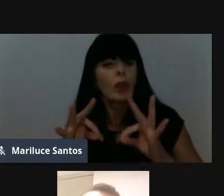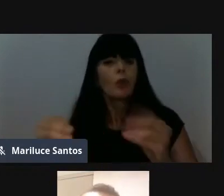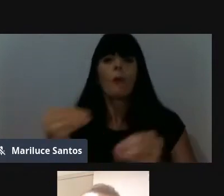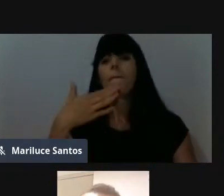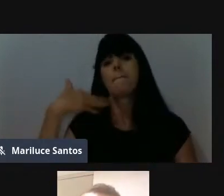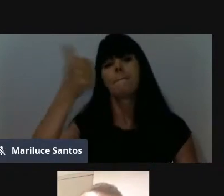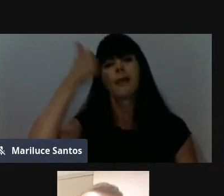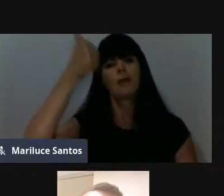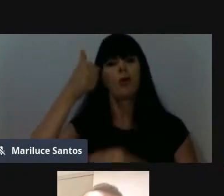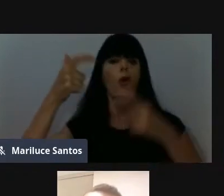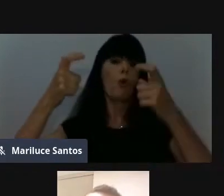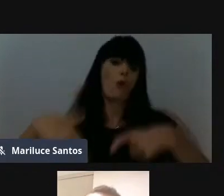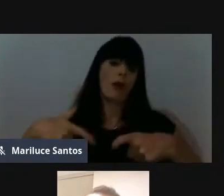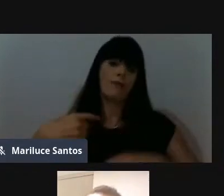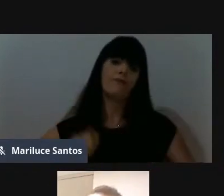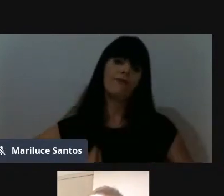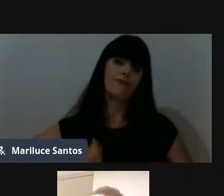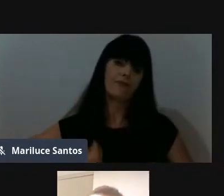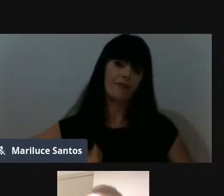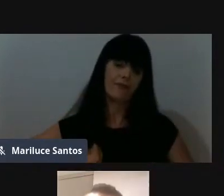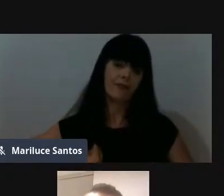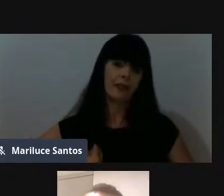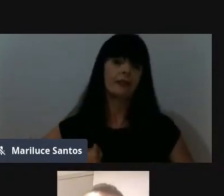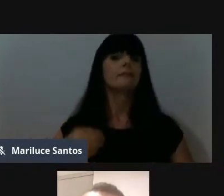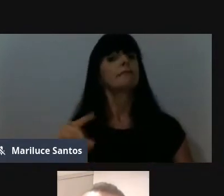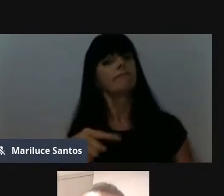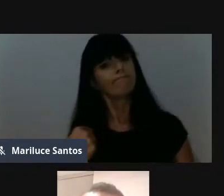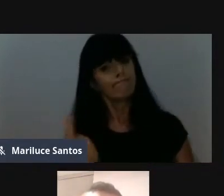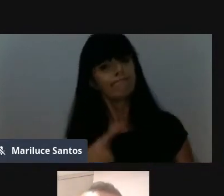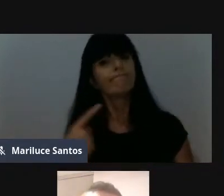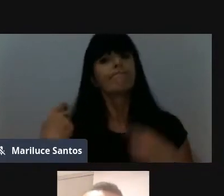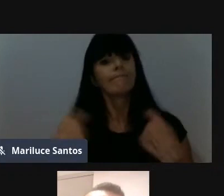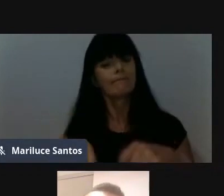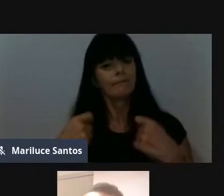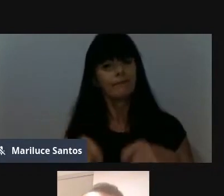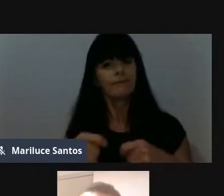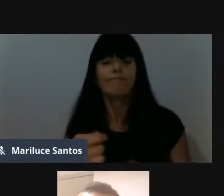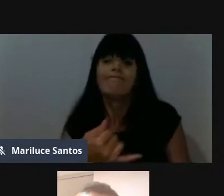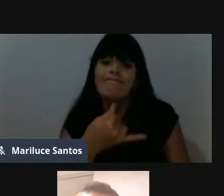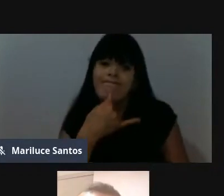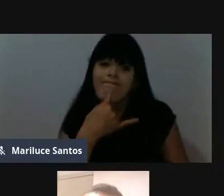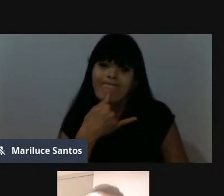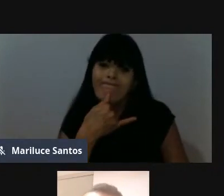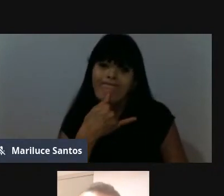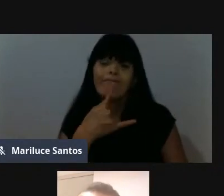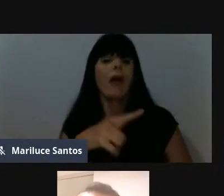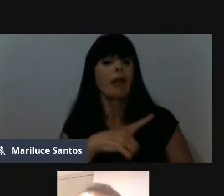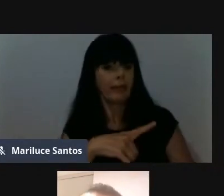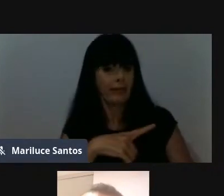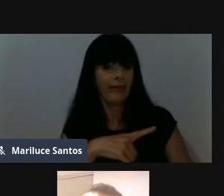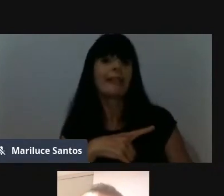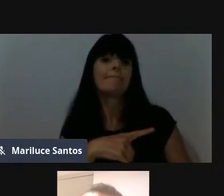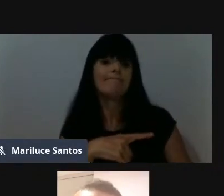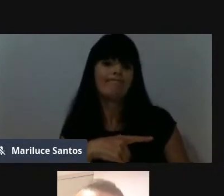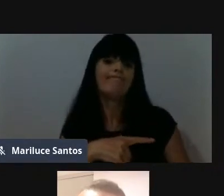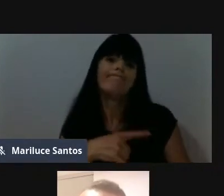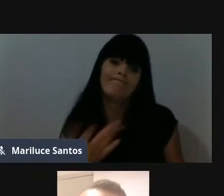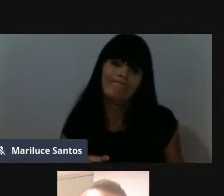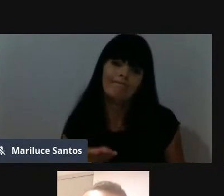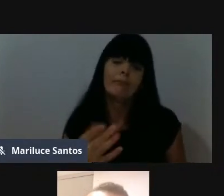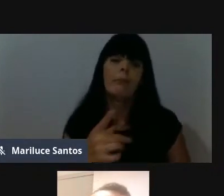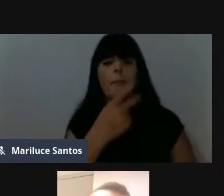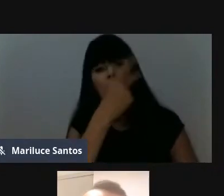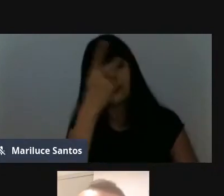melhor lugar de se viver, né, então, mas infelizmente ainda exige, né, ainda existem